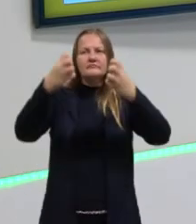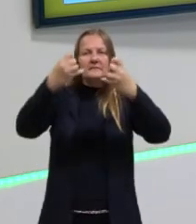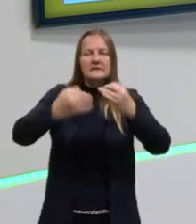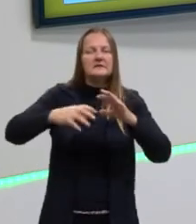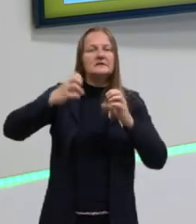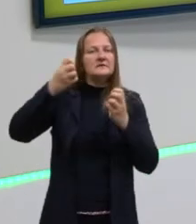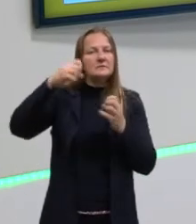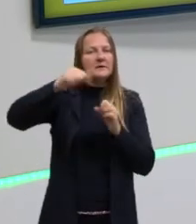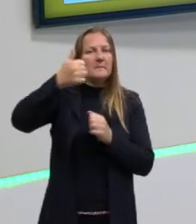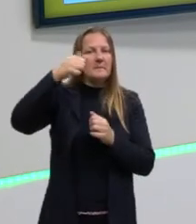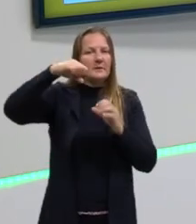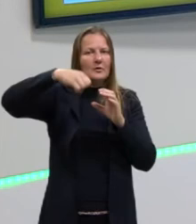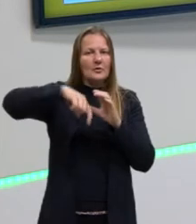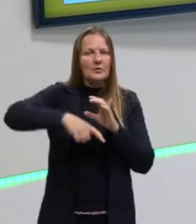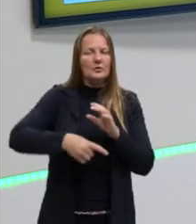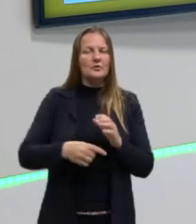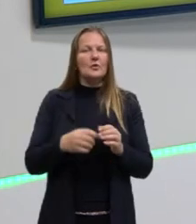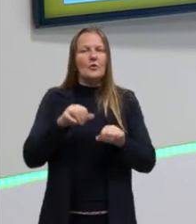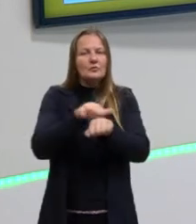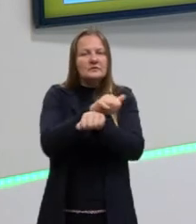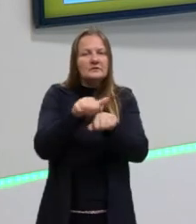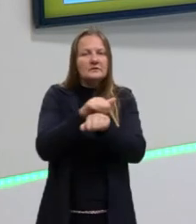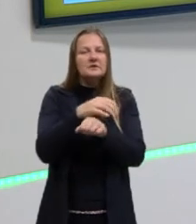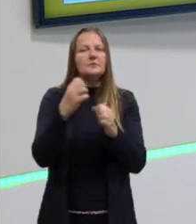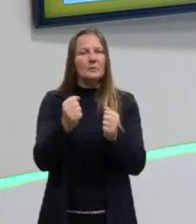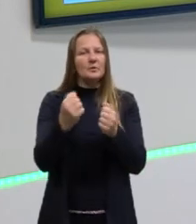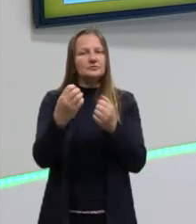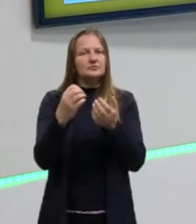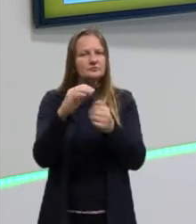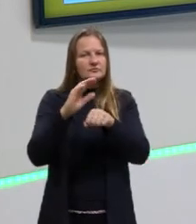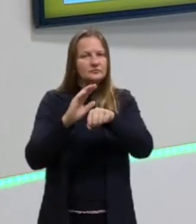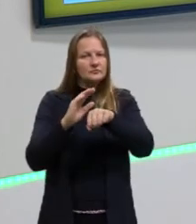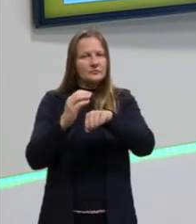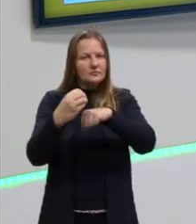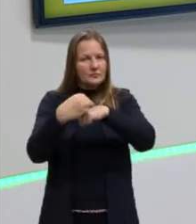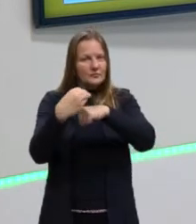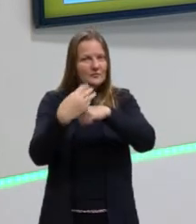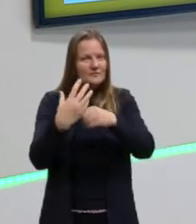mais ou de formas diferentes, pode me procurar por lá, tá?